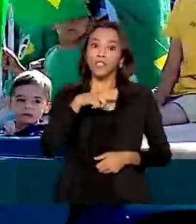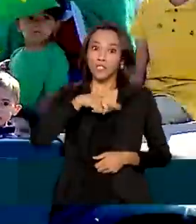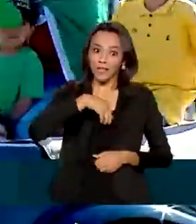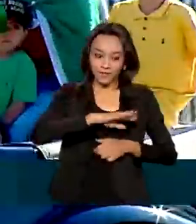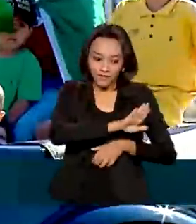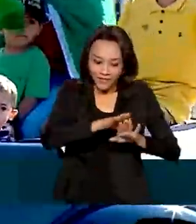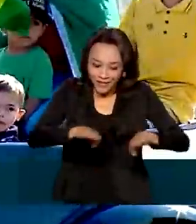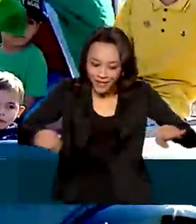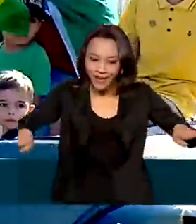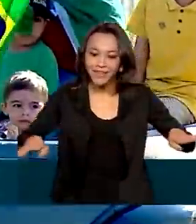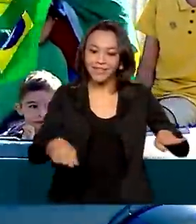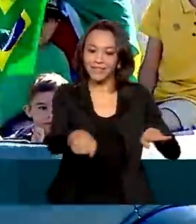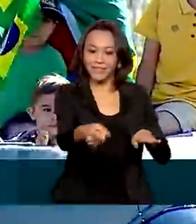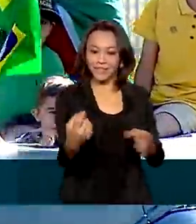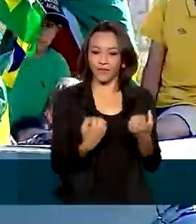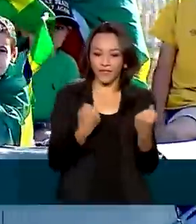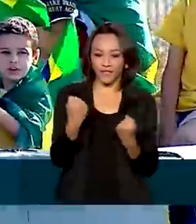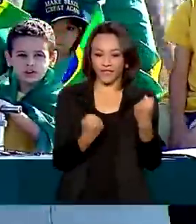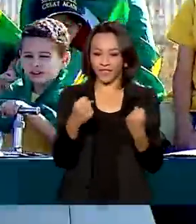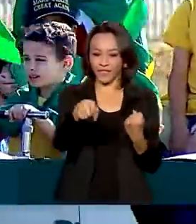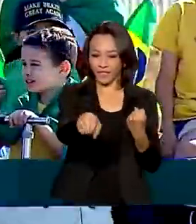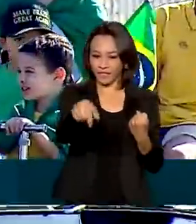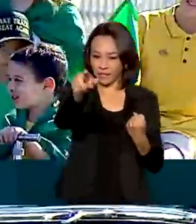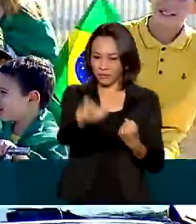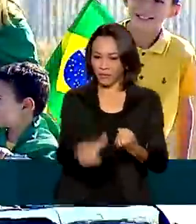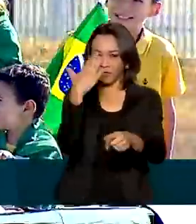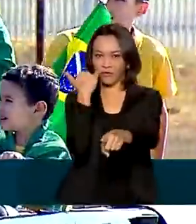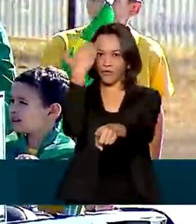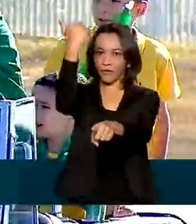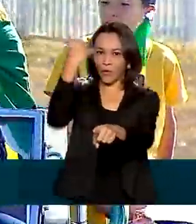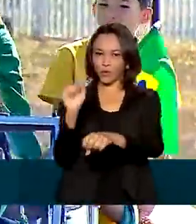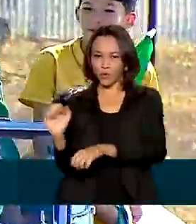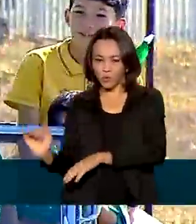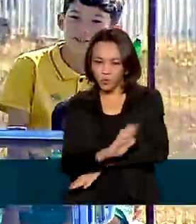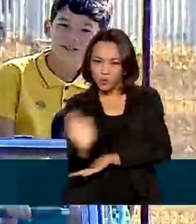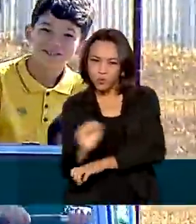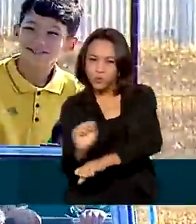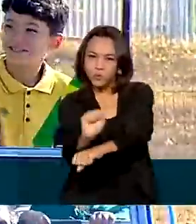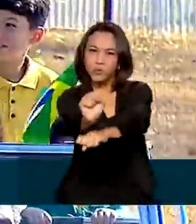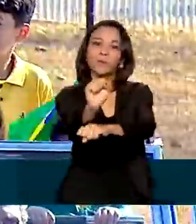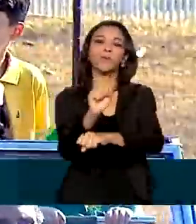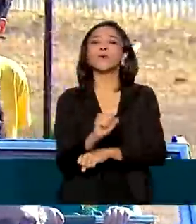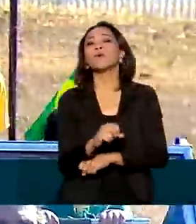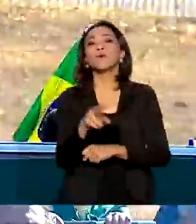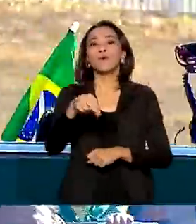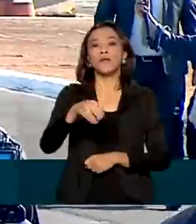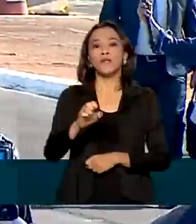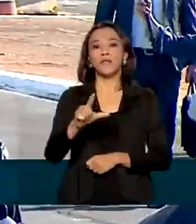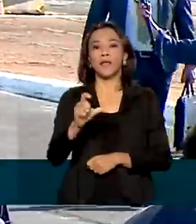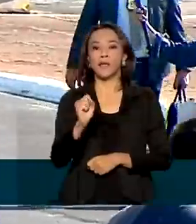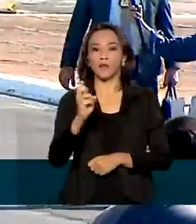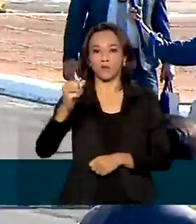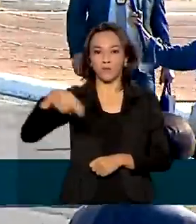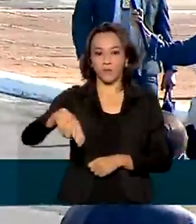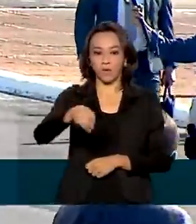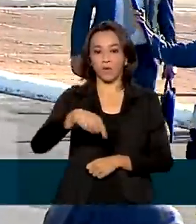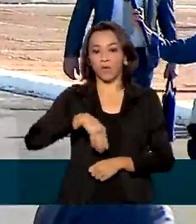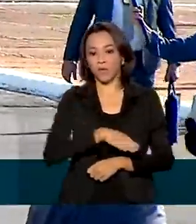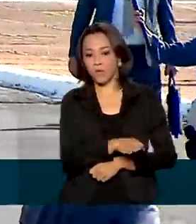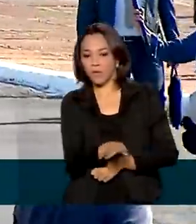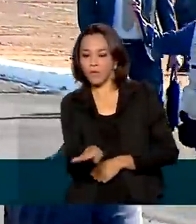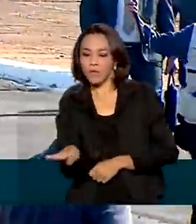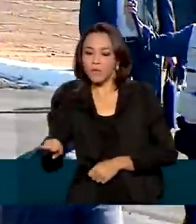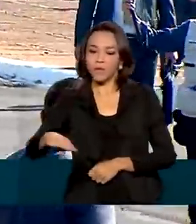dirigido pelo Nelson Piquet, tricampeão mundial de Fórmula 1, percorreu o trajeto de cerca de 400 metros entre o Palácio da